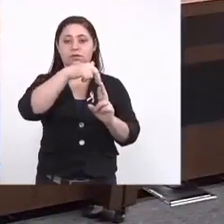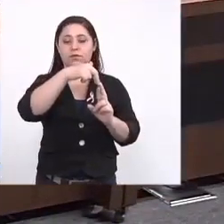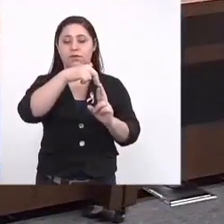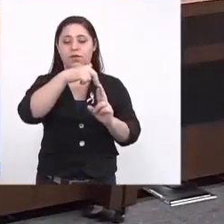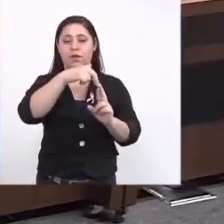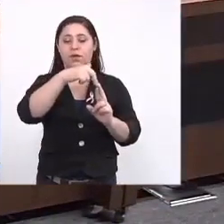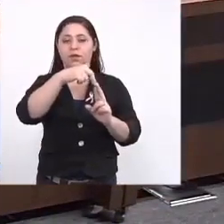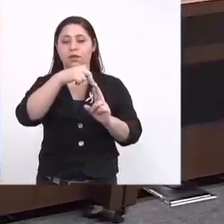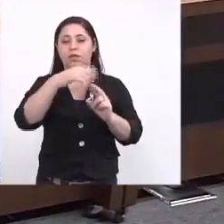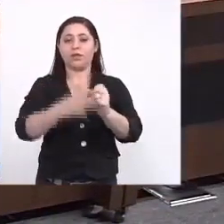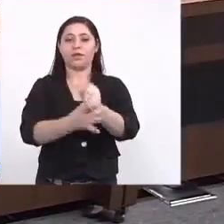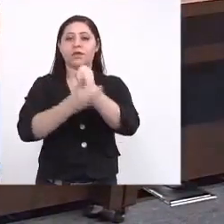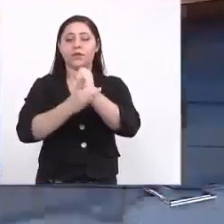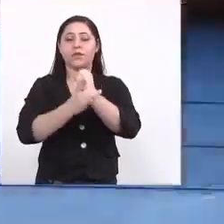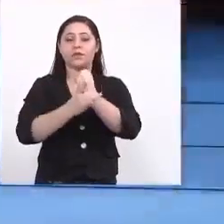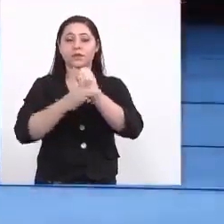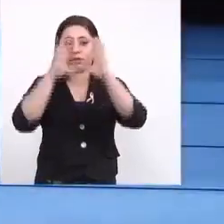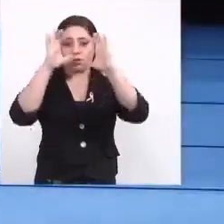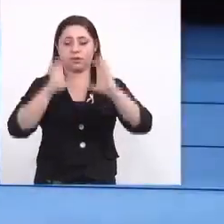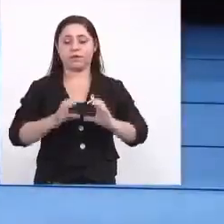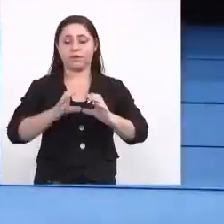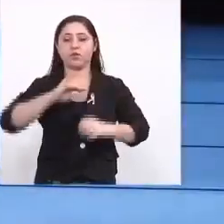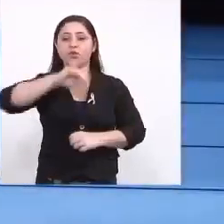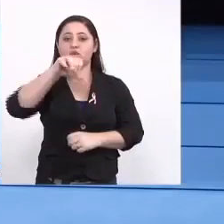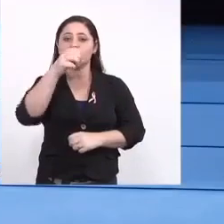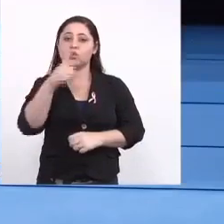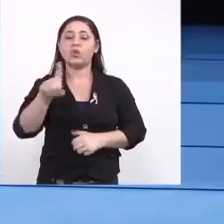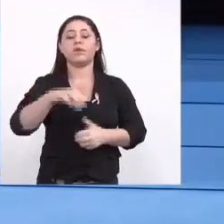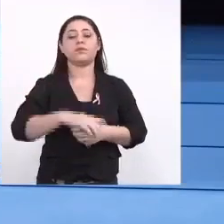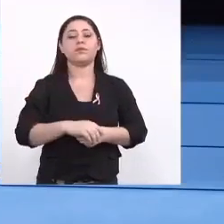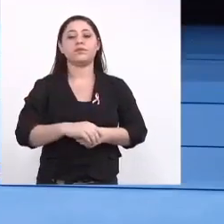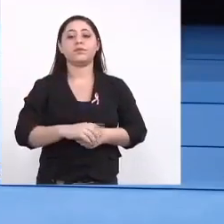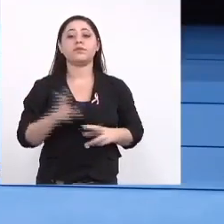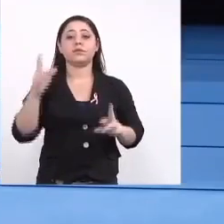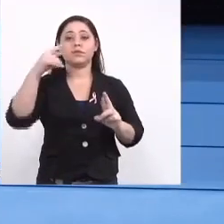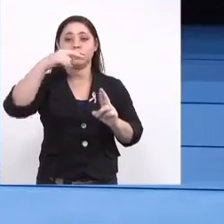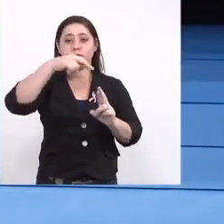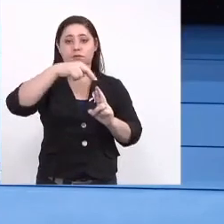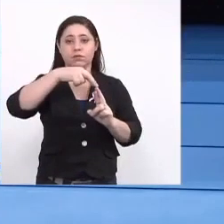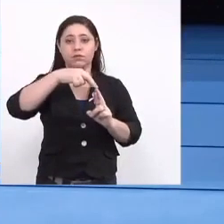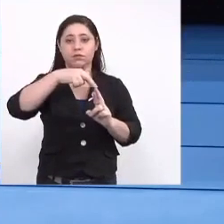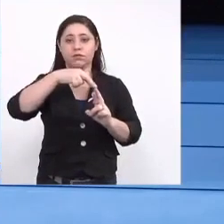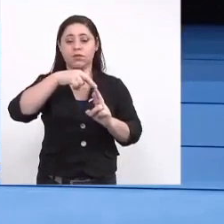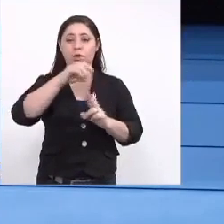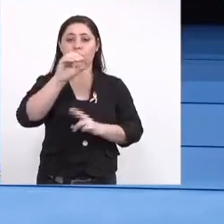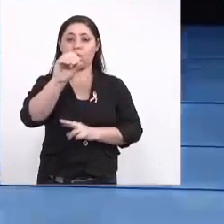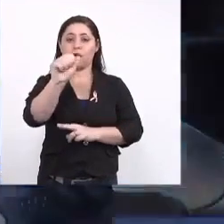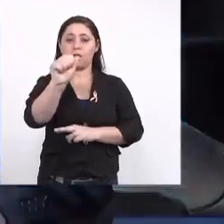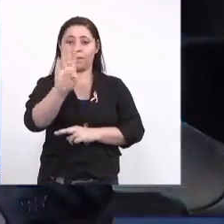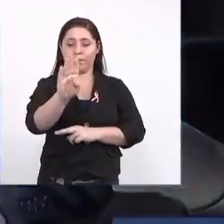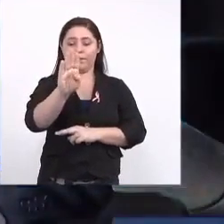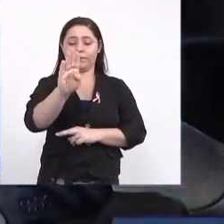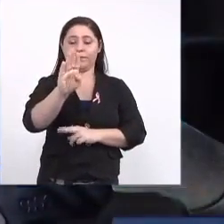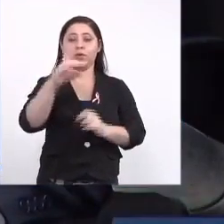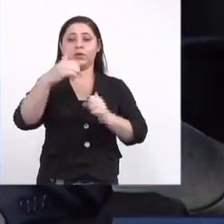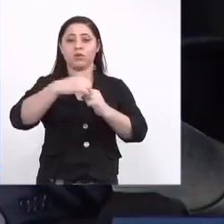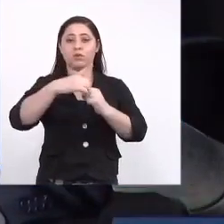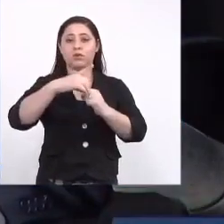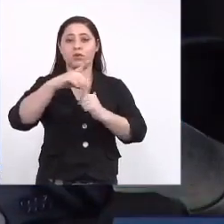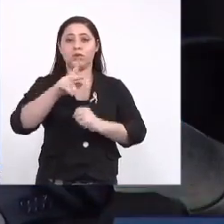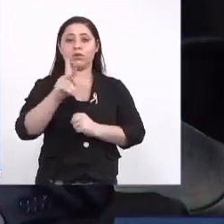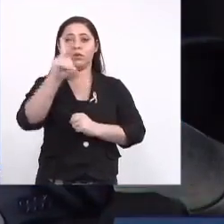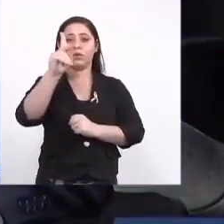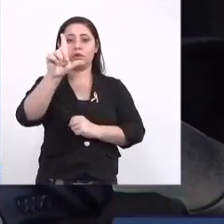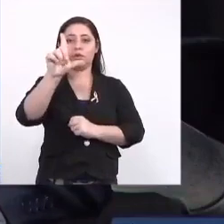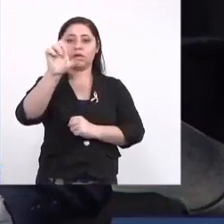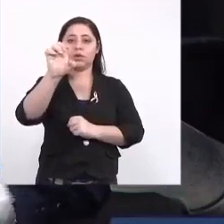Defesa Civil, João Alves Calisto, representando a OAB, Dr. Kleber